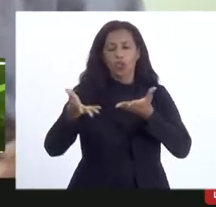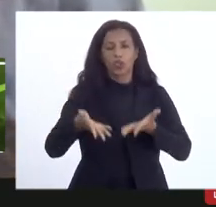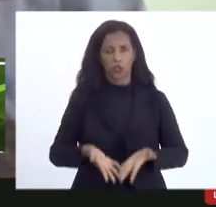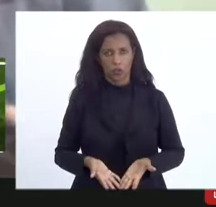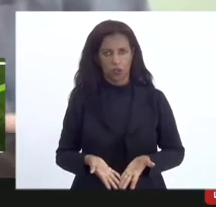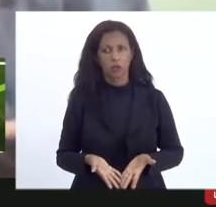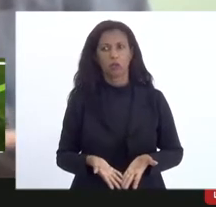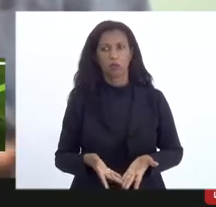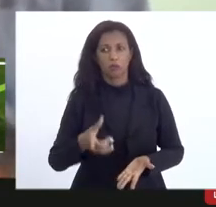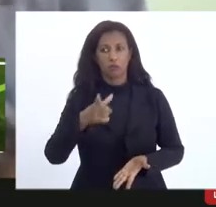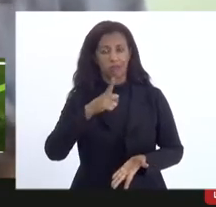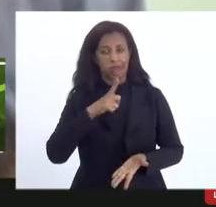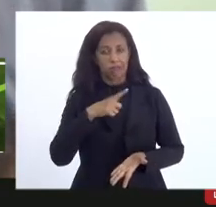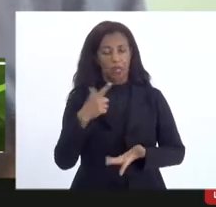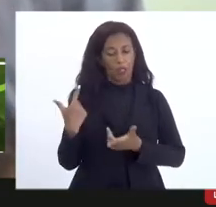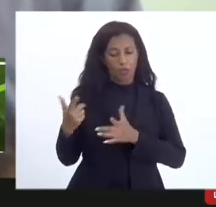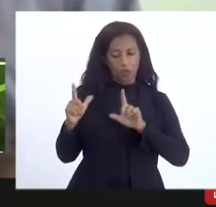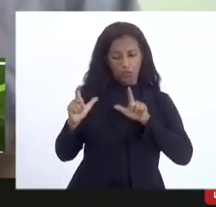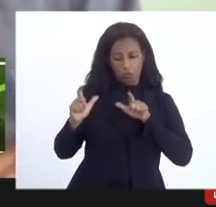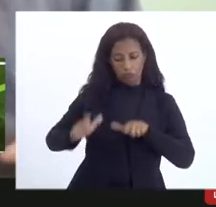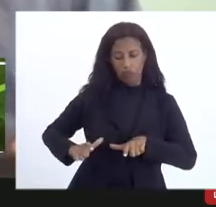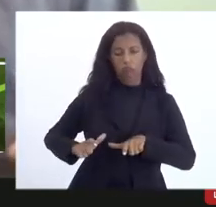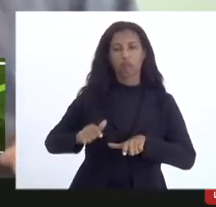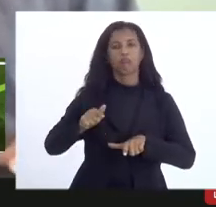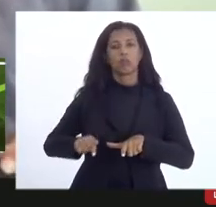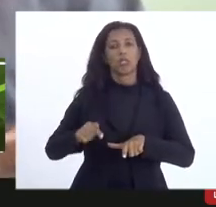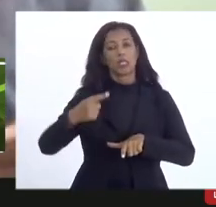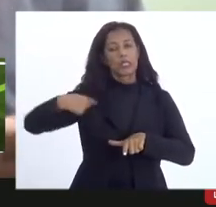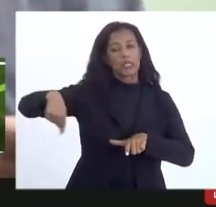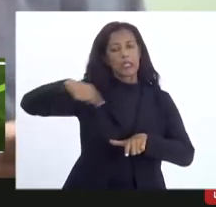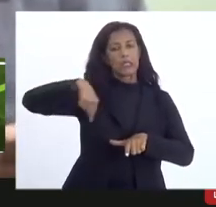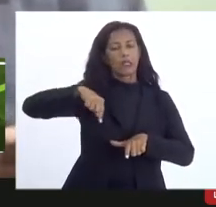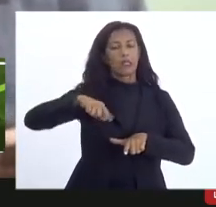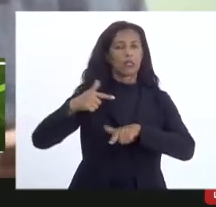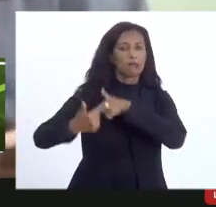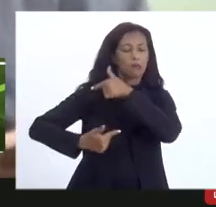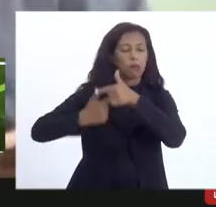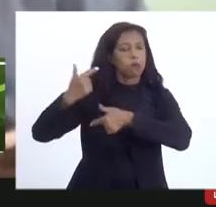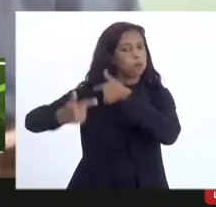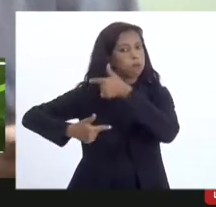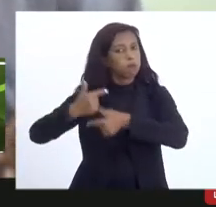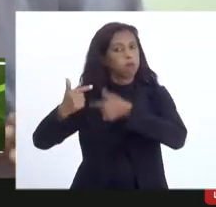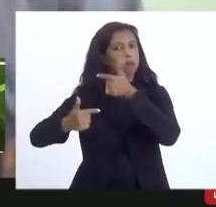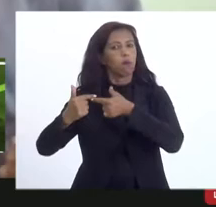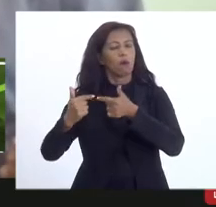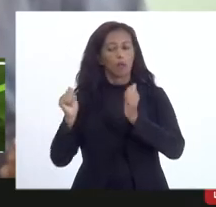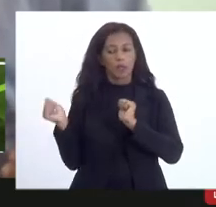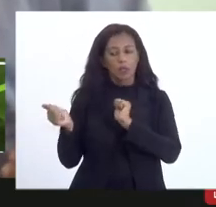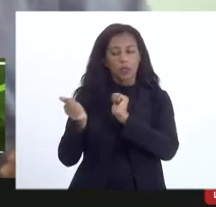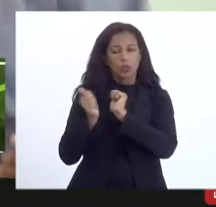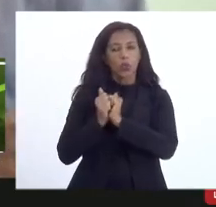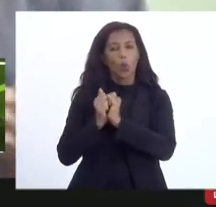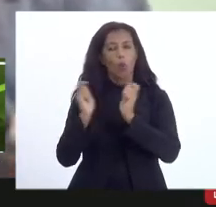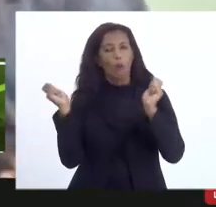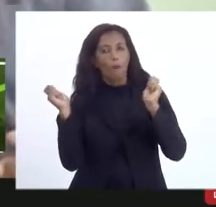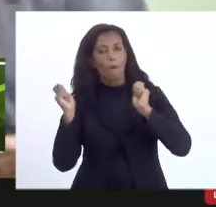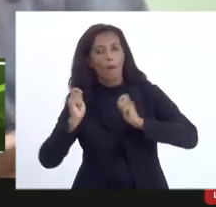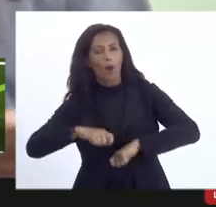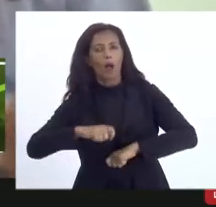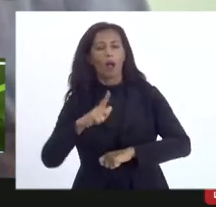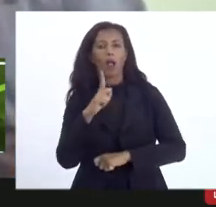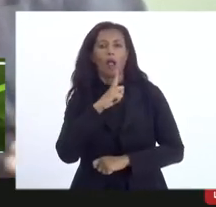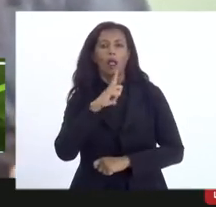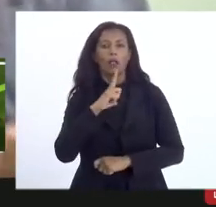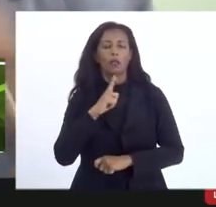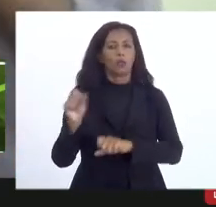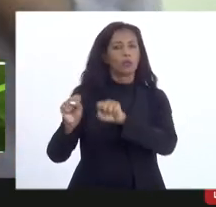pegamos o grande passivo e eles aqui trabalharam arduamente para que possamos, para que pudéssemos ter aqui